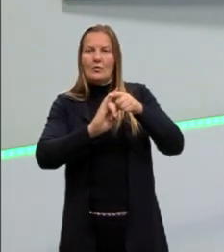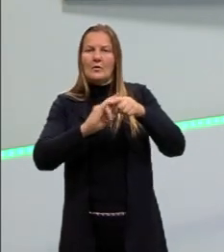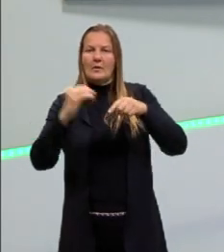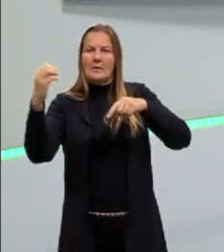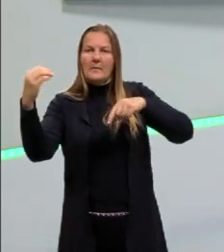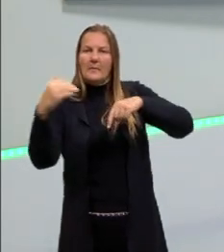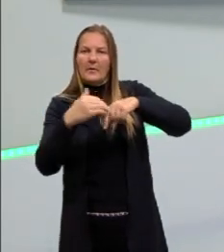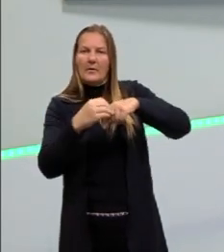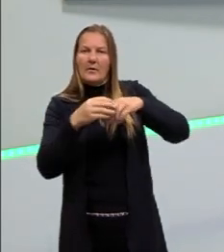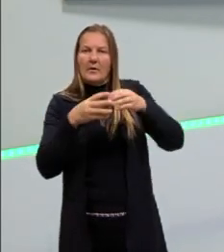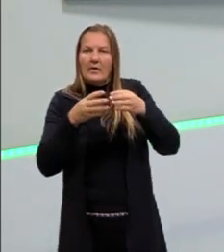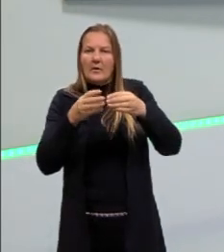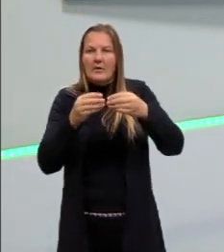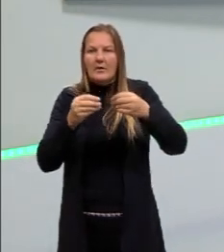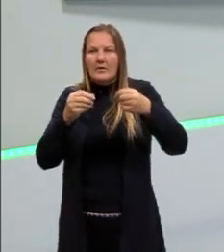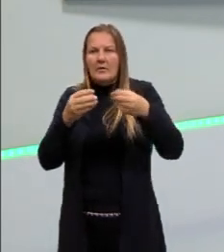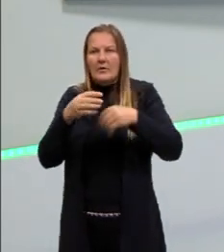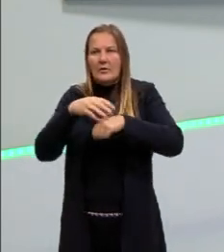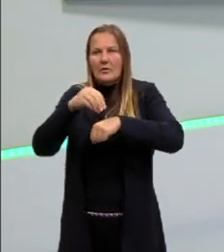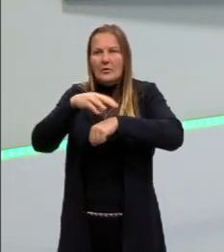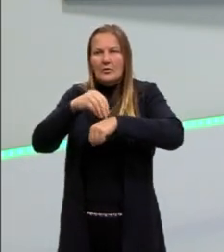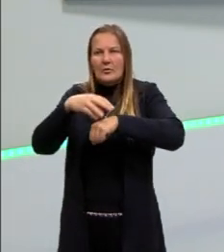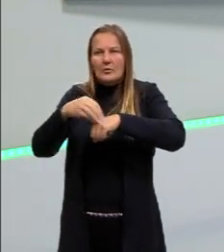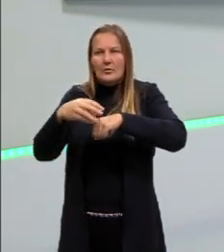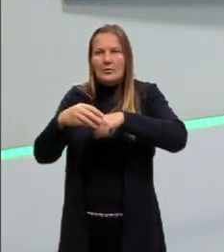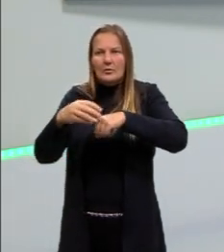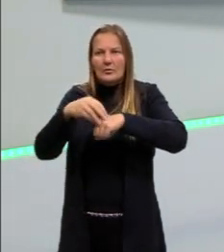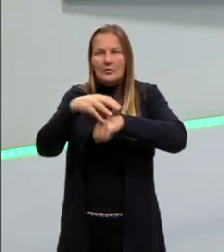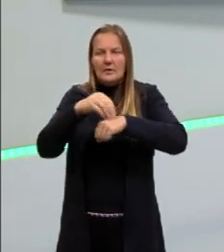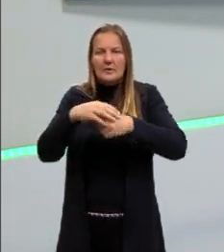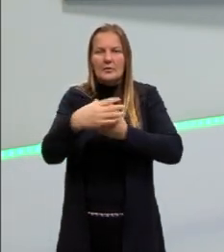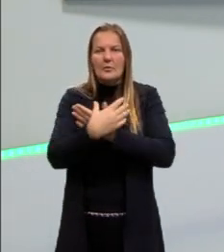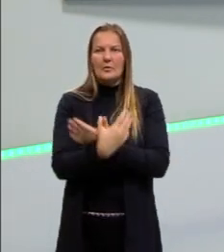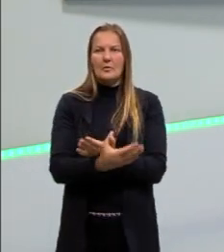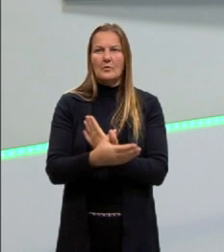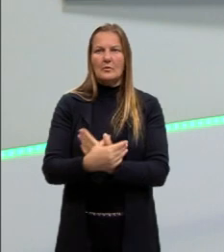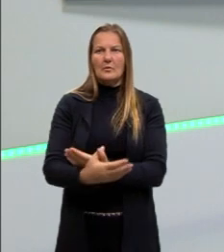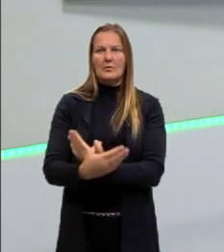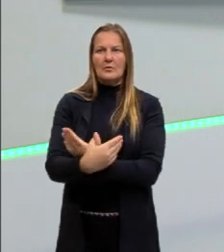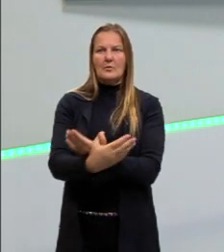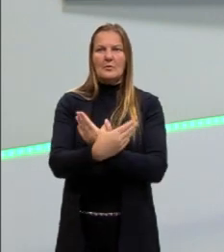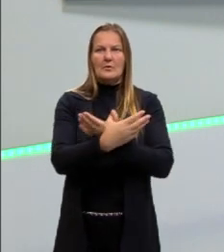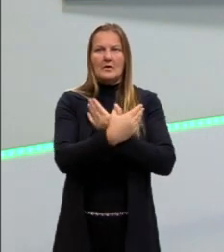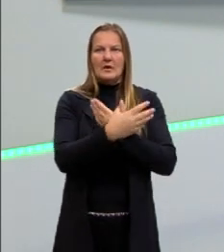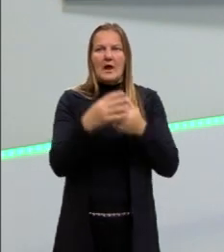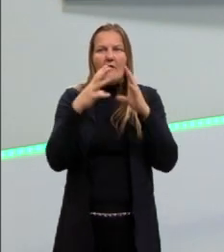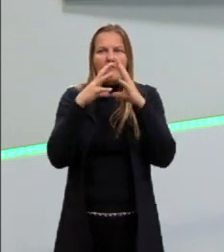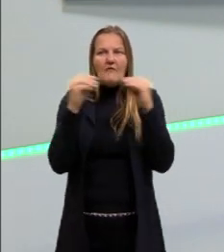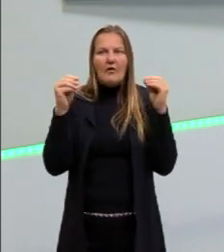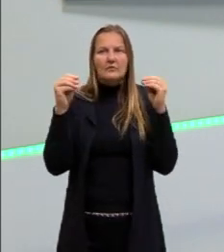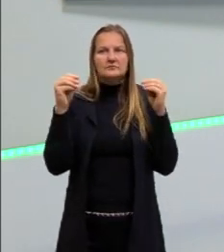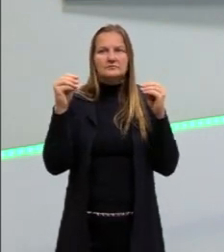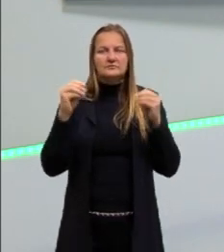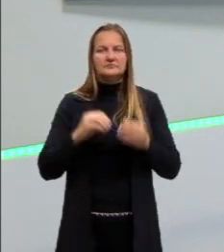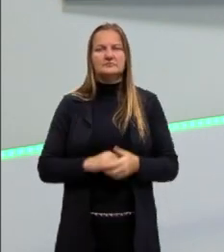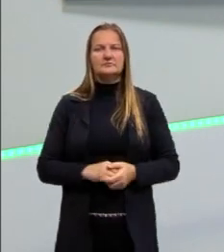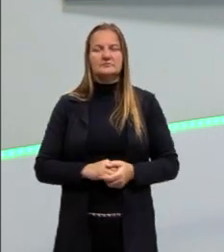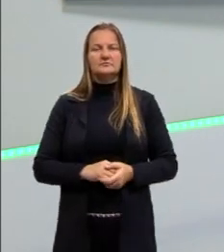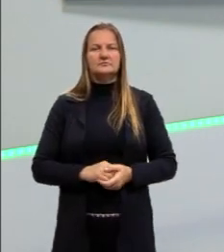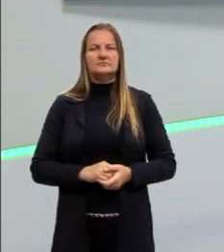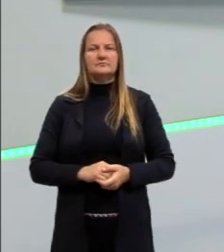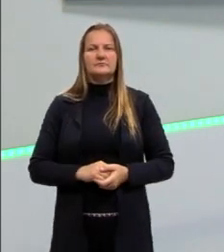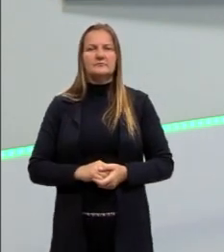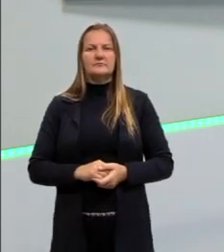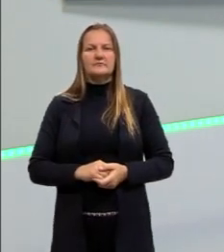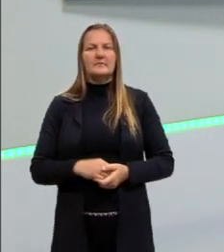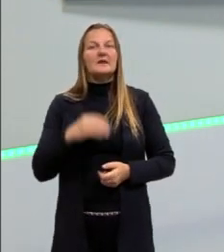se protegem dos morcegos. Os pelinhos delas vão ajudar então a que não ocorra o eco. E aí